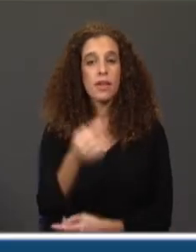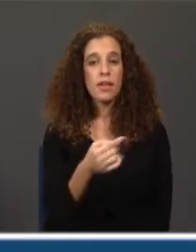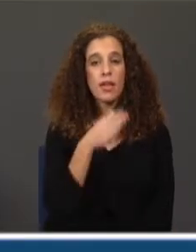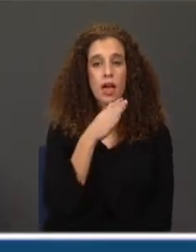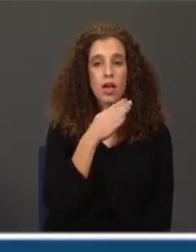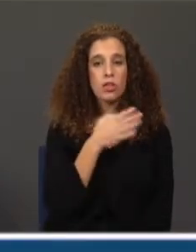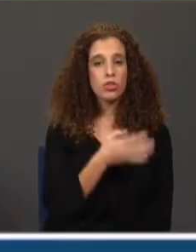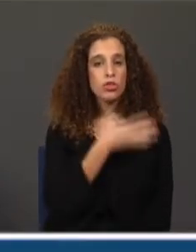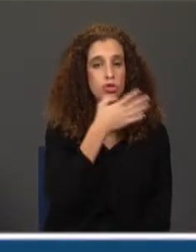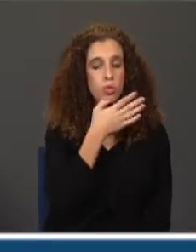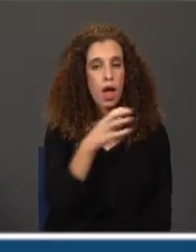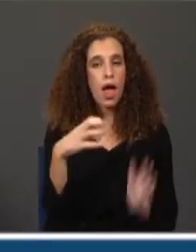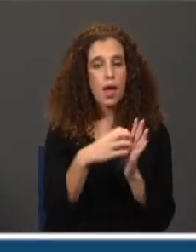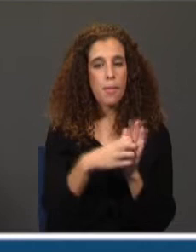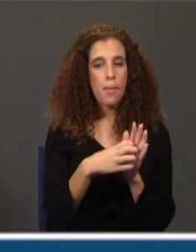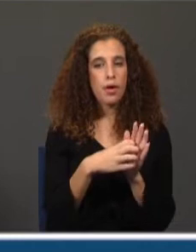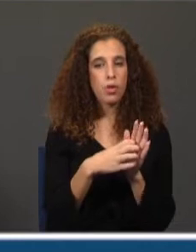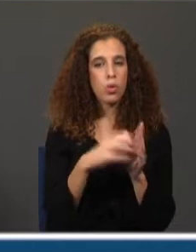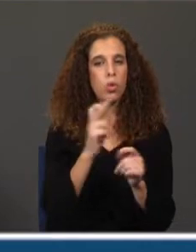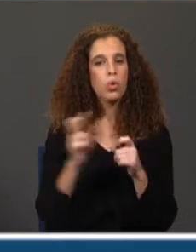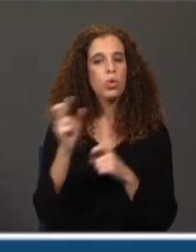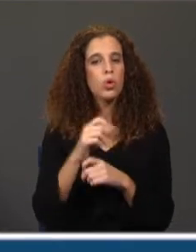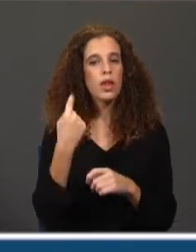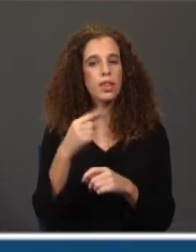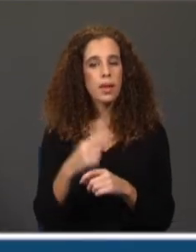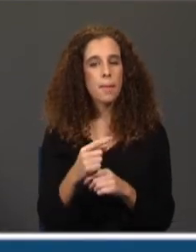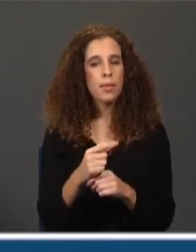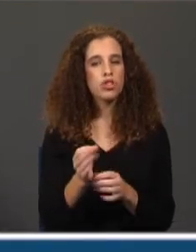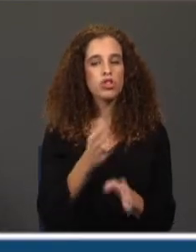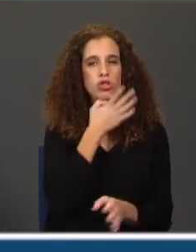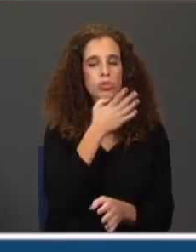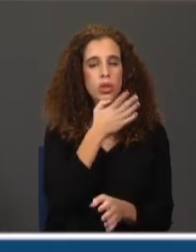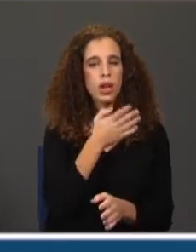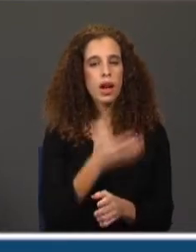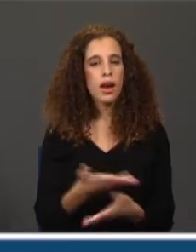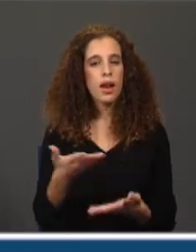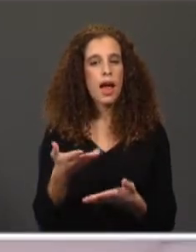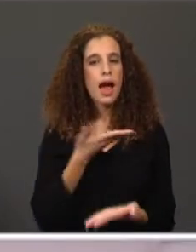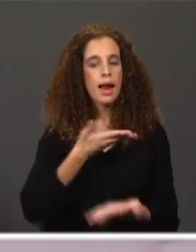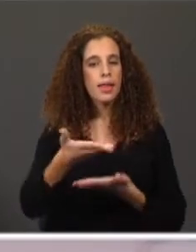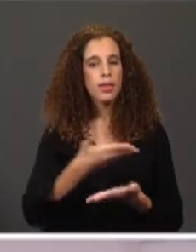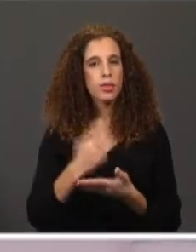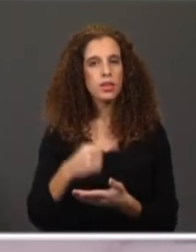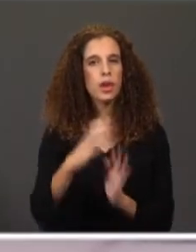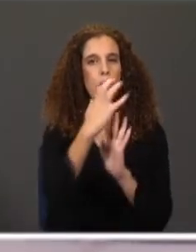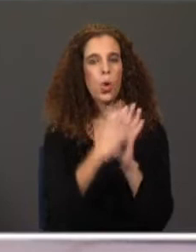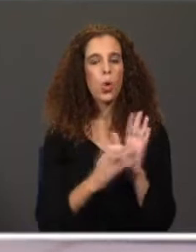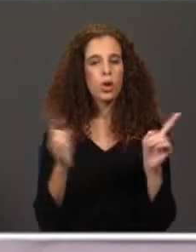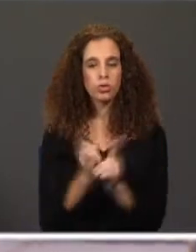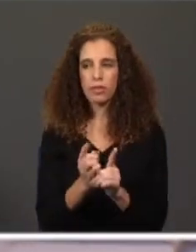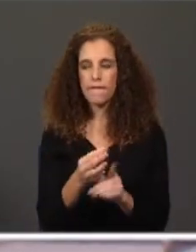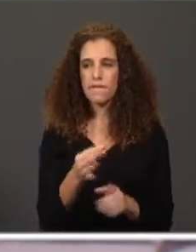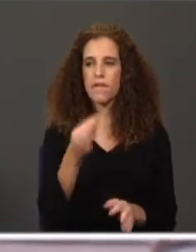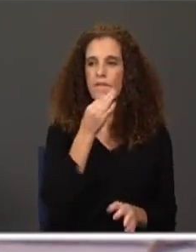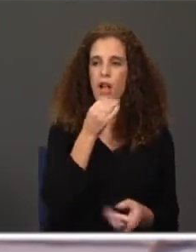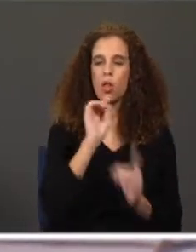A imagem é o recurso que ele utiliza para explicar a relação que mantém com as crónicas. Isto é, o que é que ele nos diz acerca das